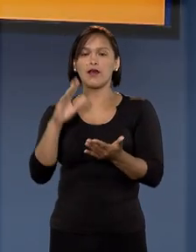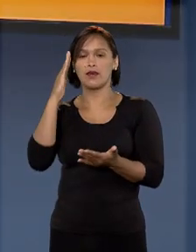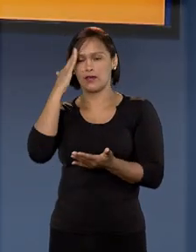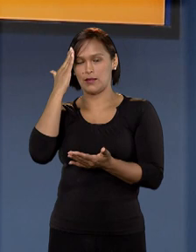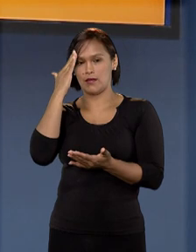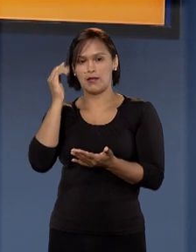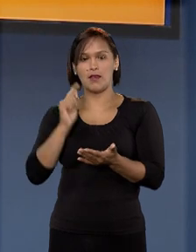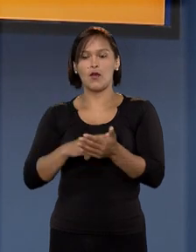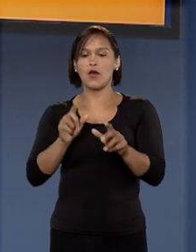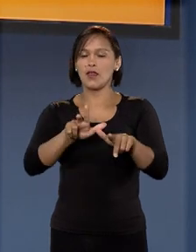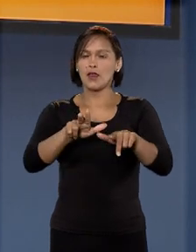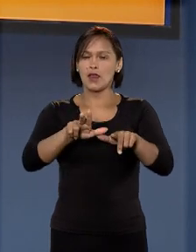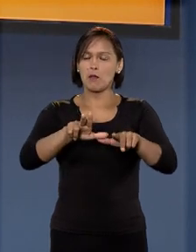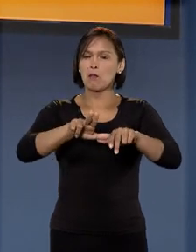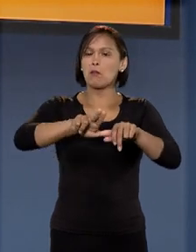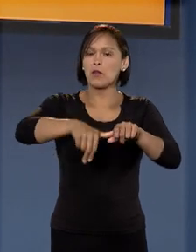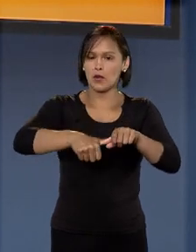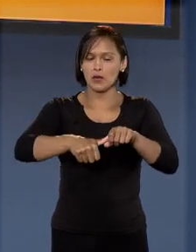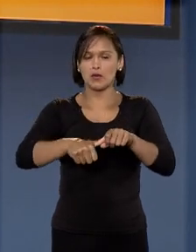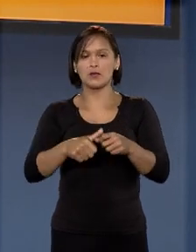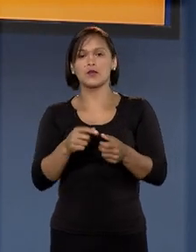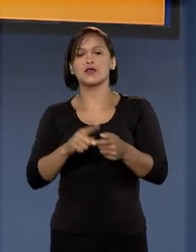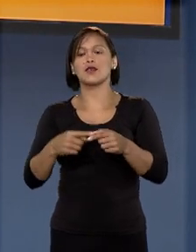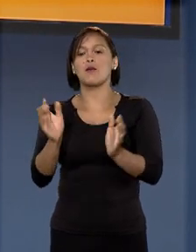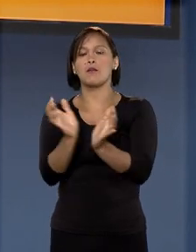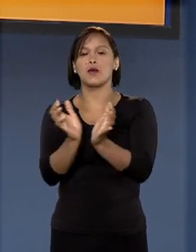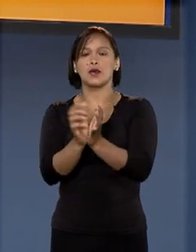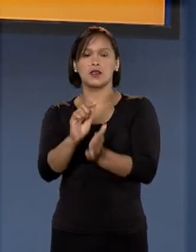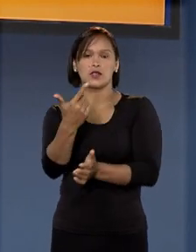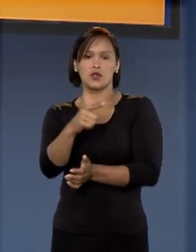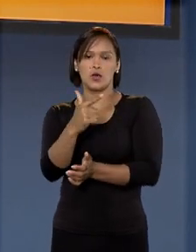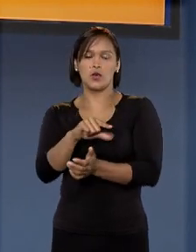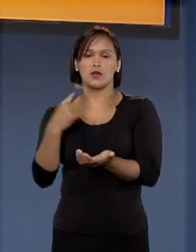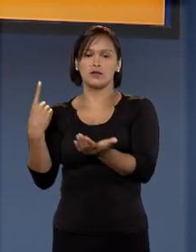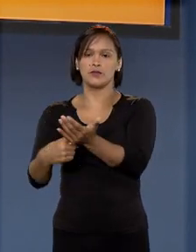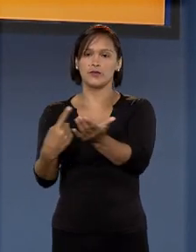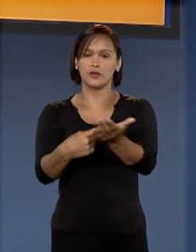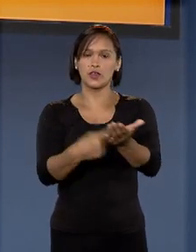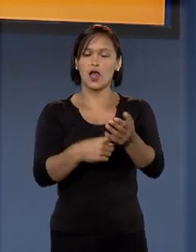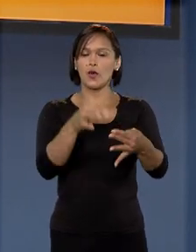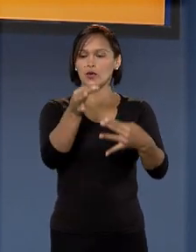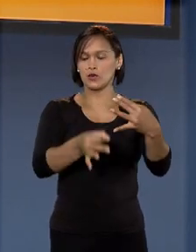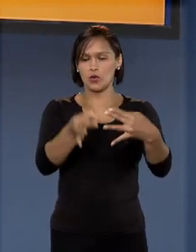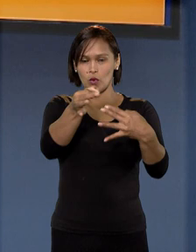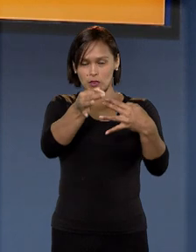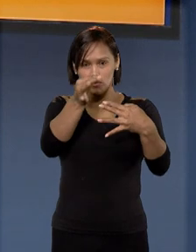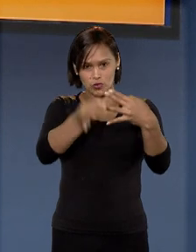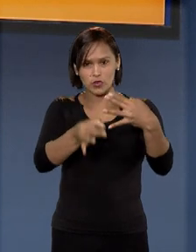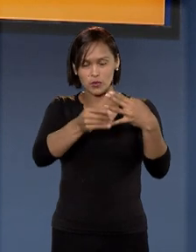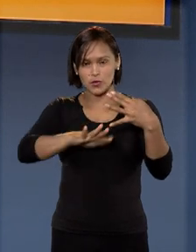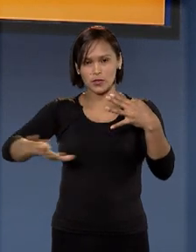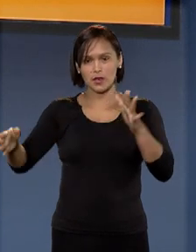agravamento da pena por corrupção determinado pela segunda instância estava de acordo com a jurisprudência do STJ